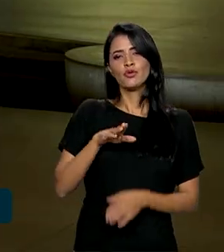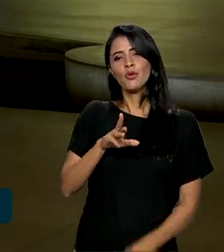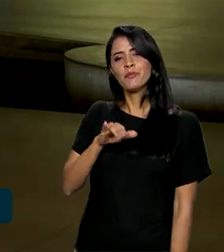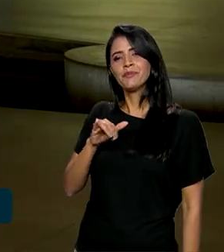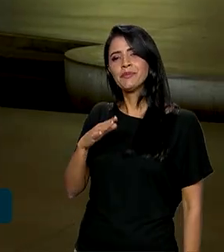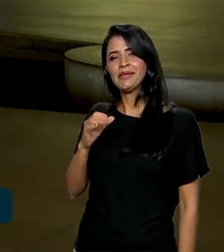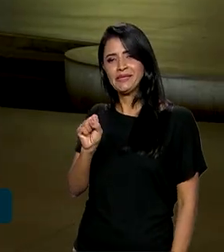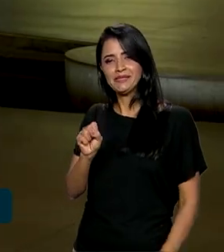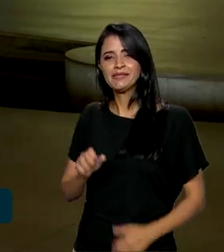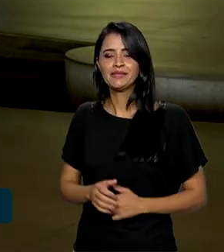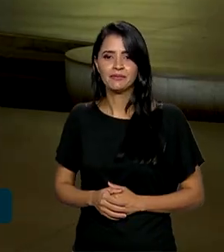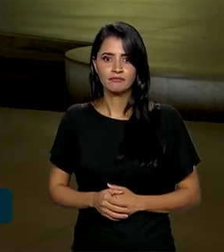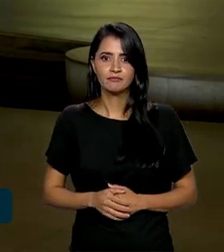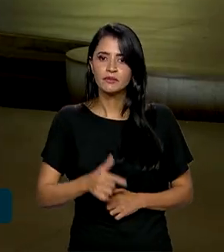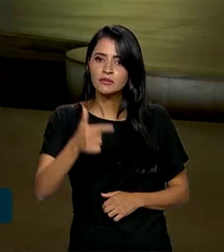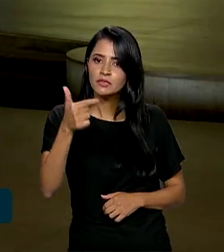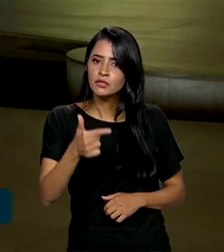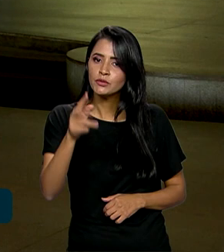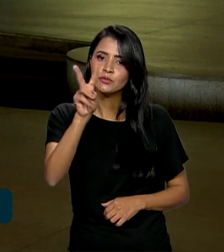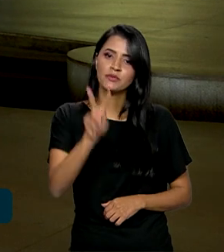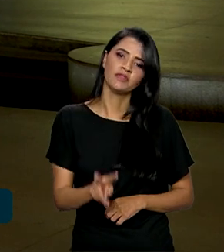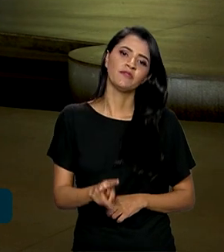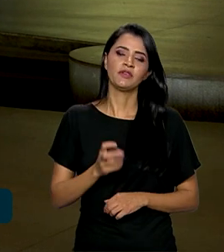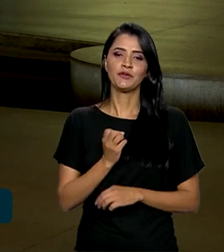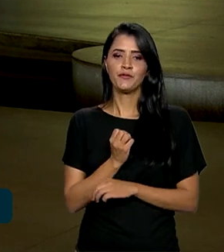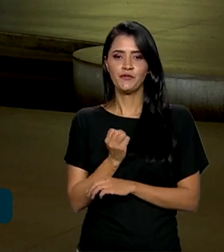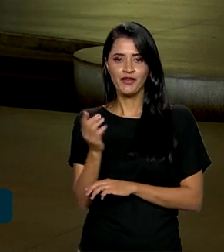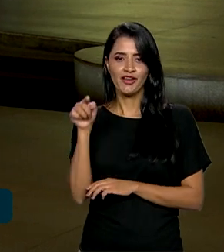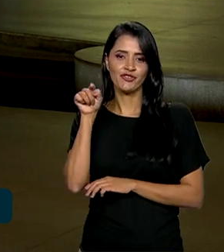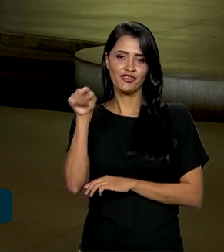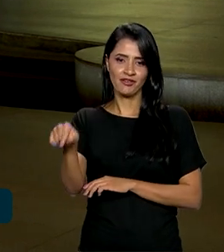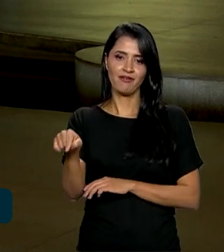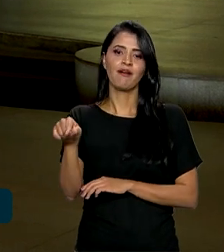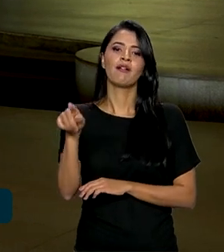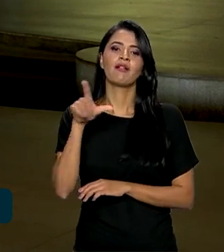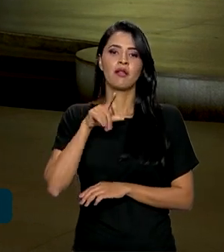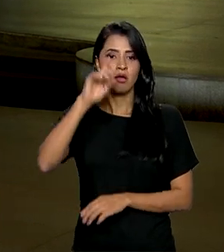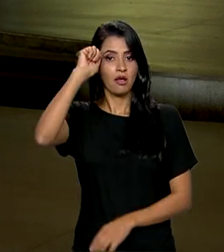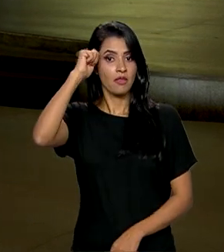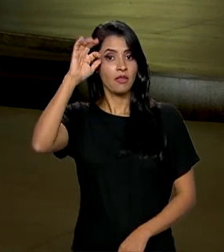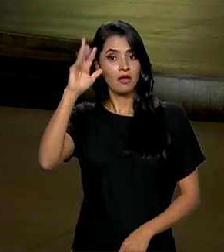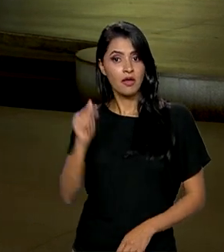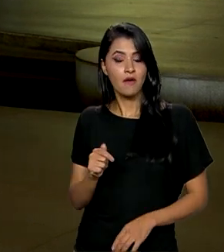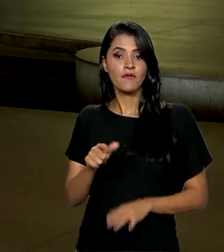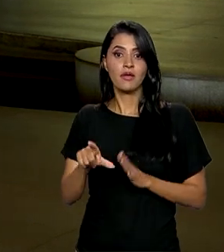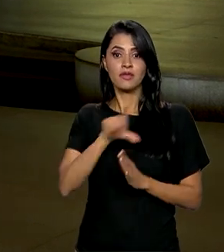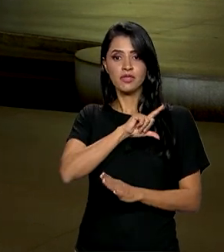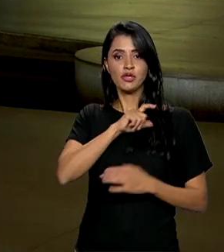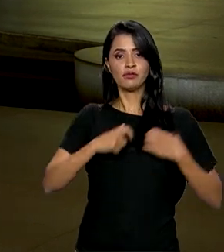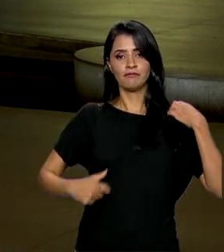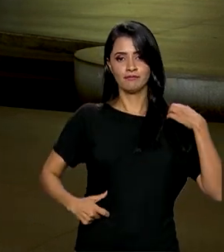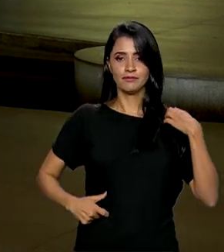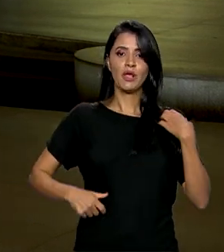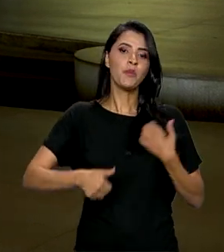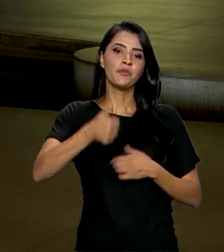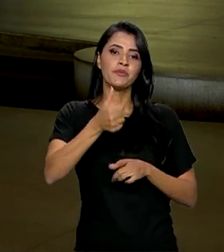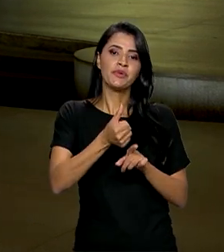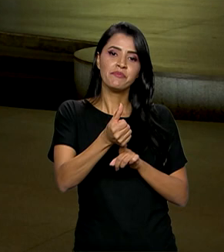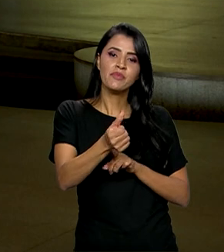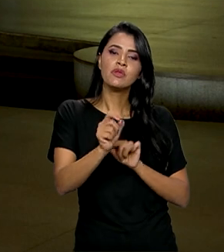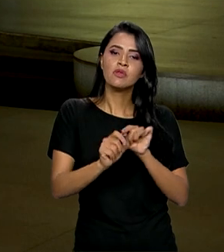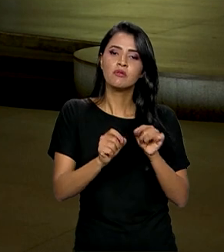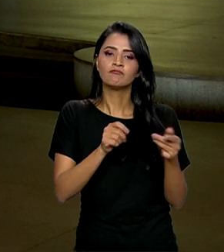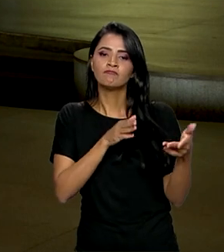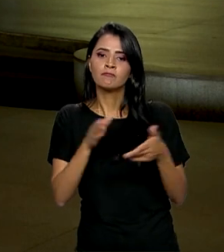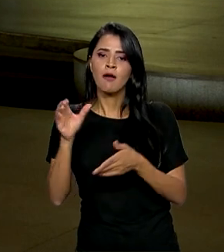Esta é a segunda viagem do presidente ao continente africano desde que tomou posse. No primeiro semestre, ele fez uma